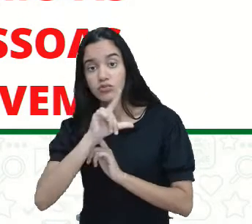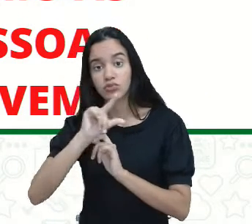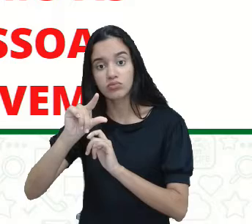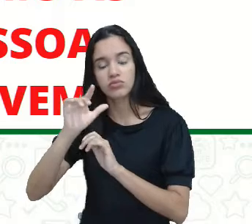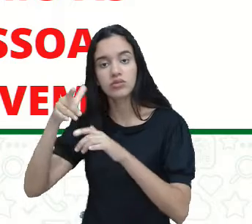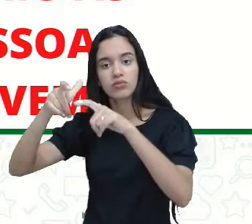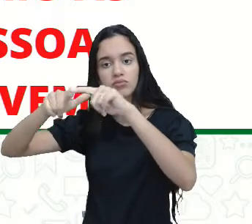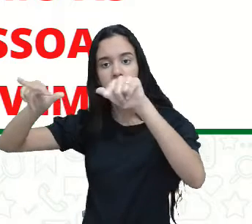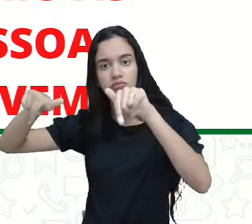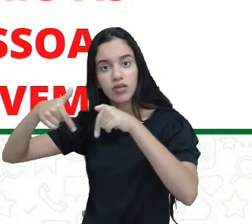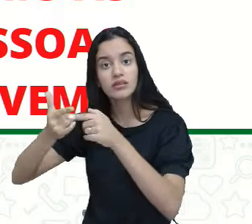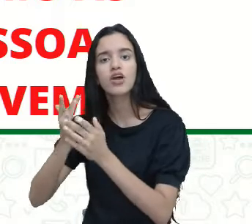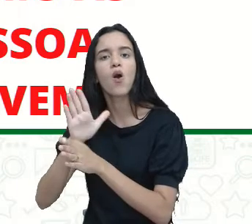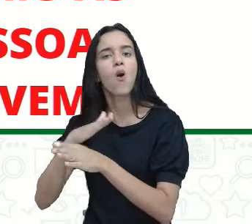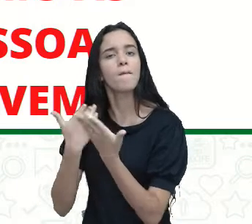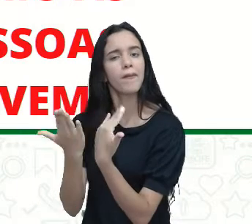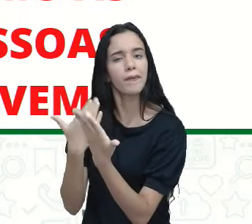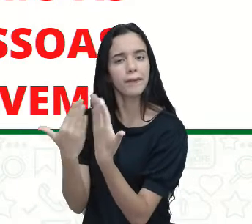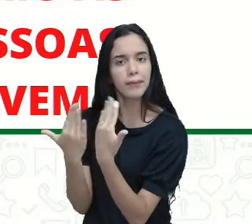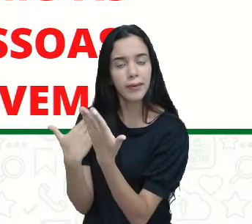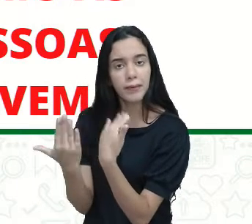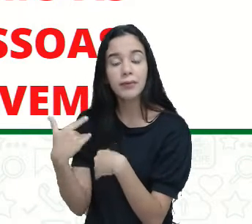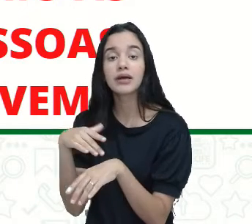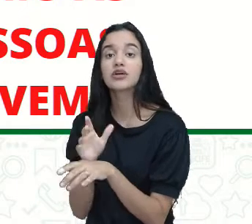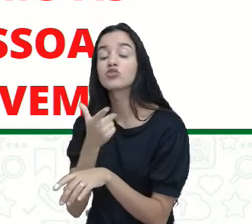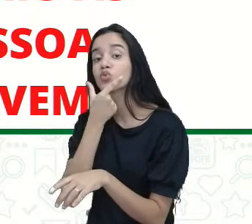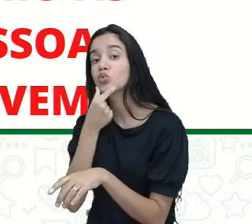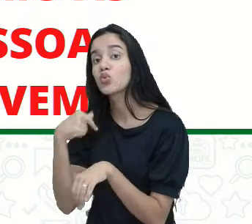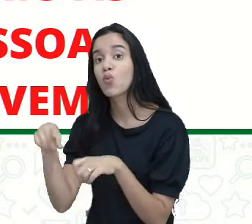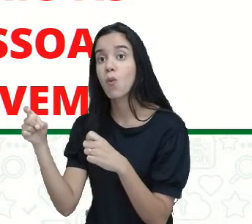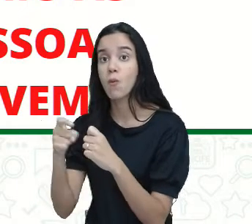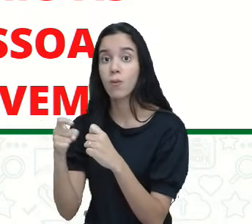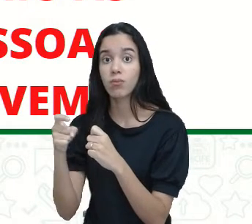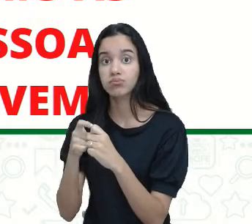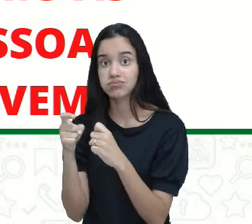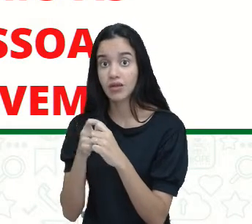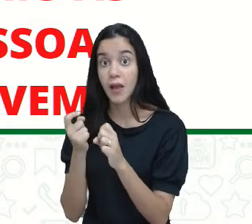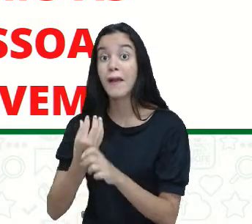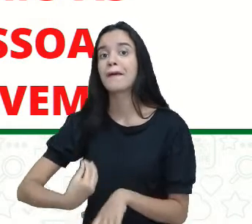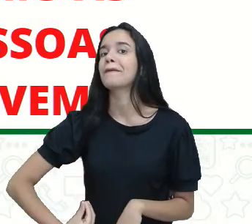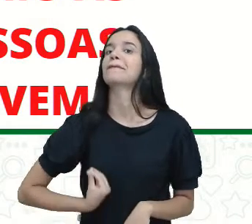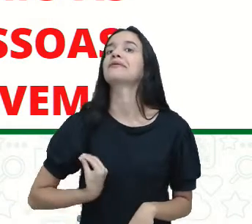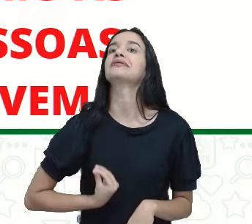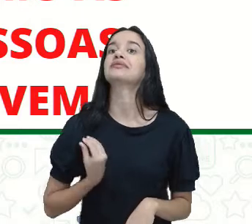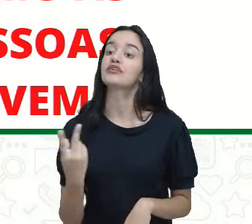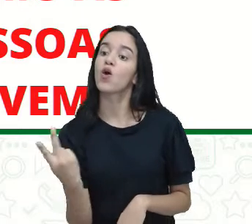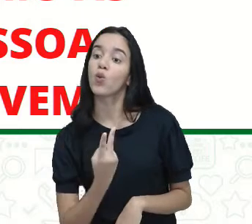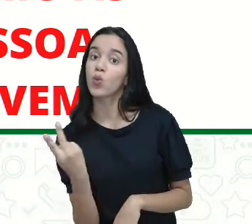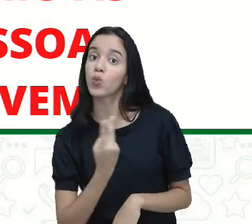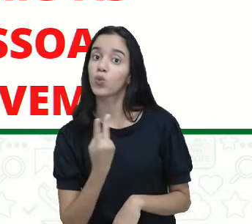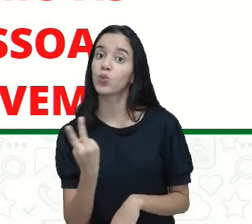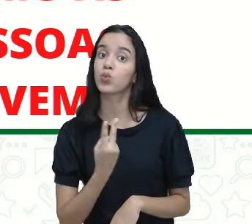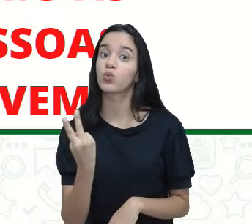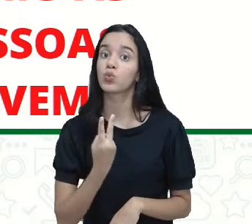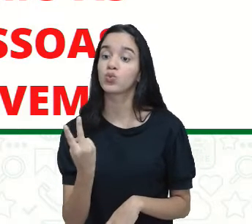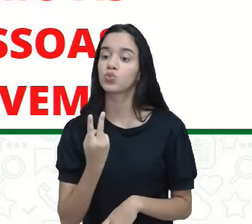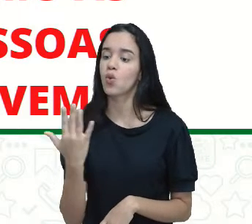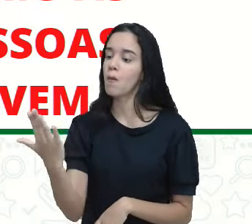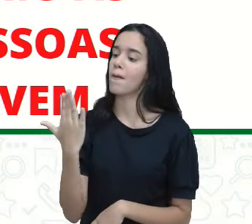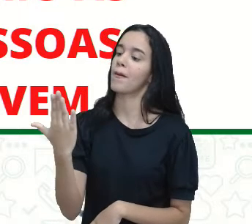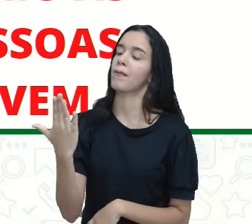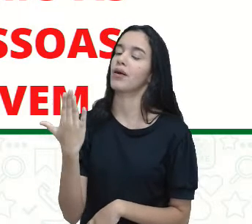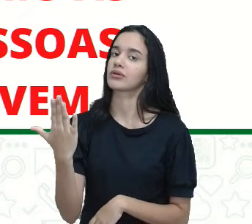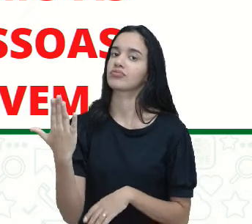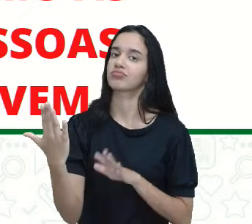e está conversando com o médico. Está conversando presencialmente. Os dois estão aí, frente a